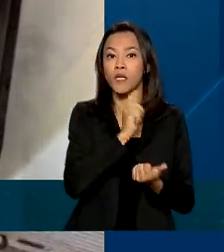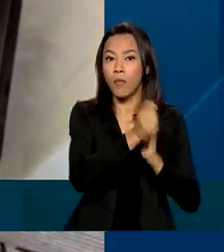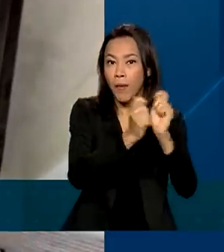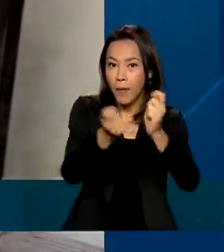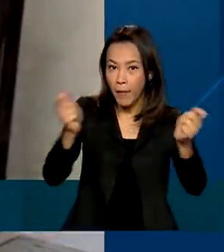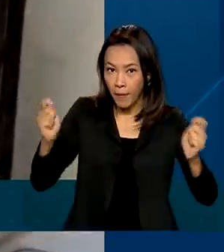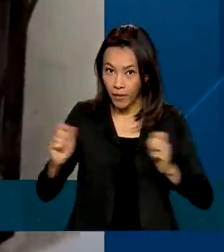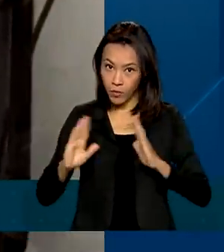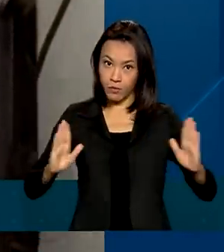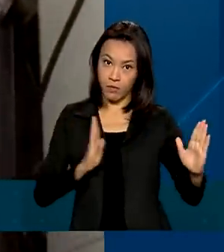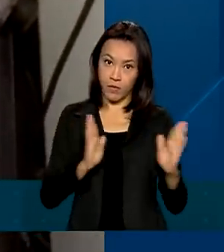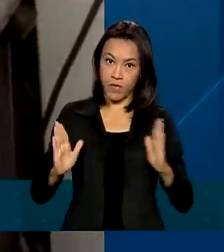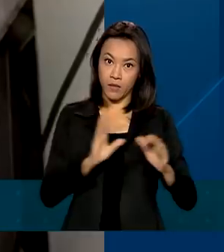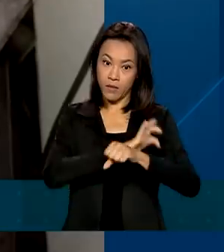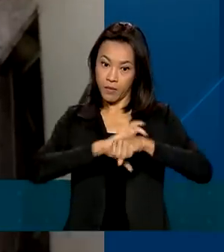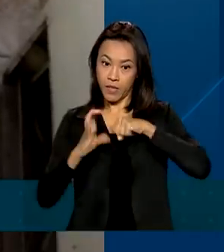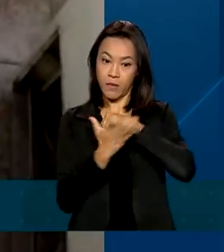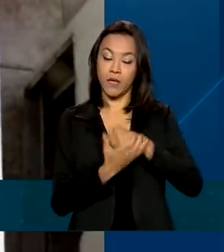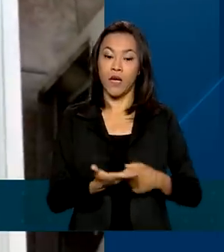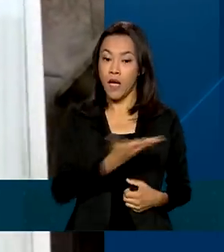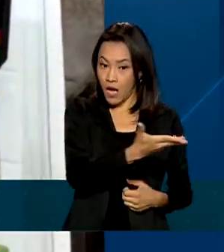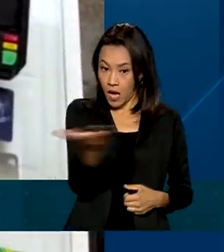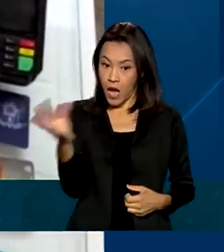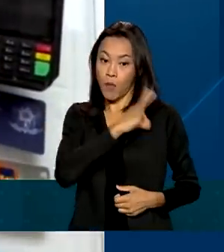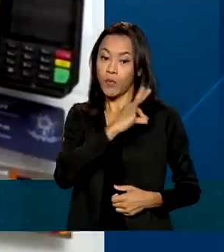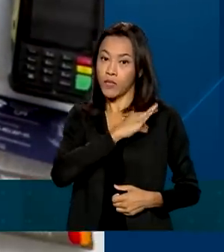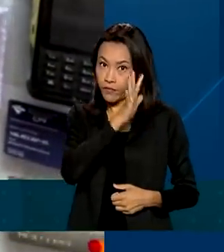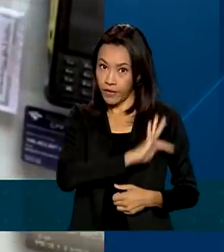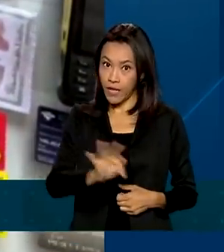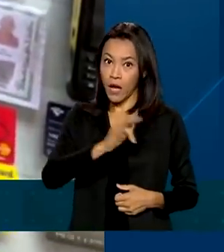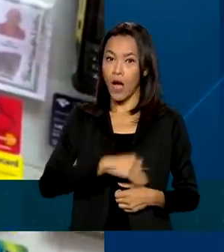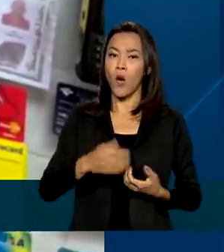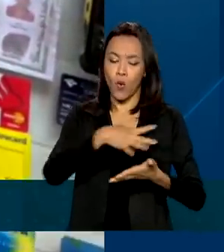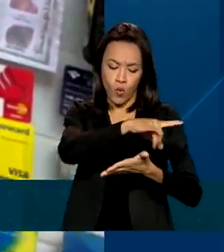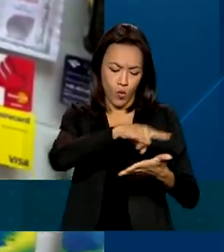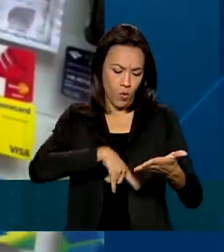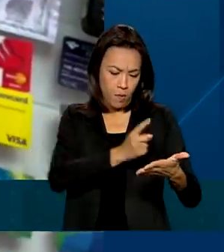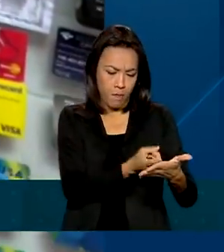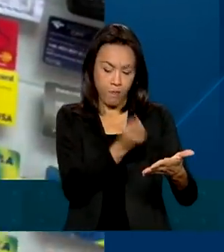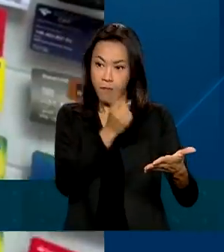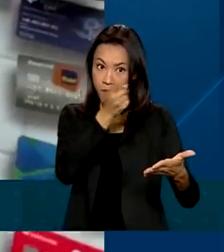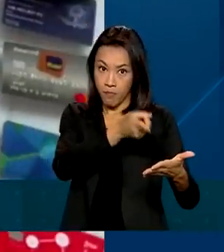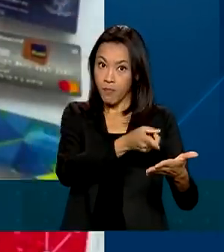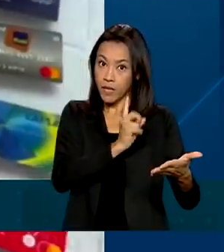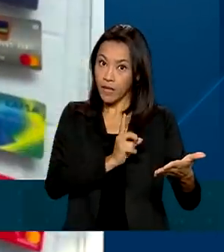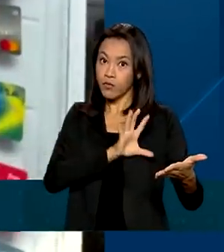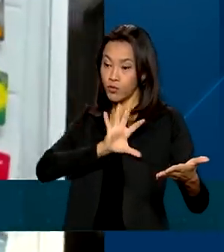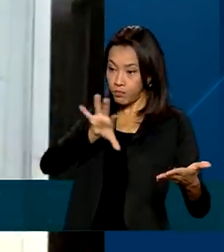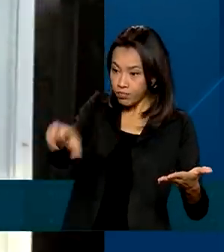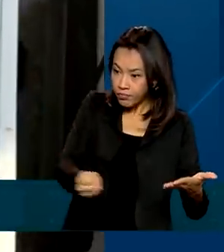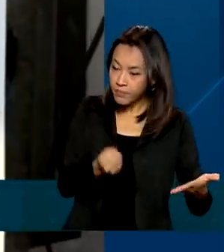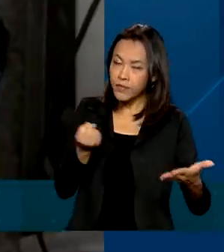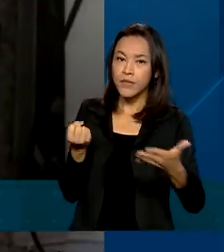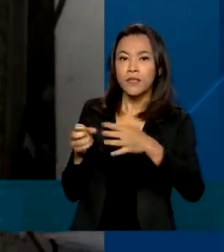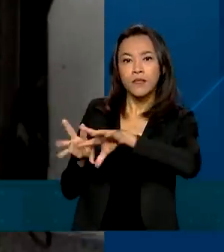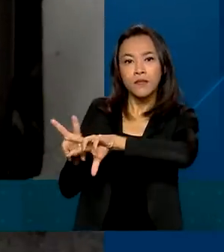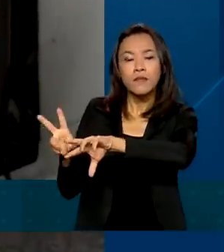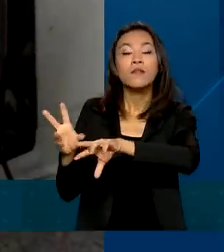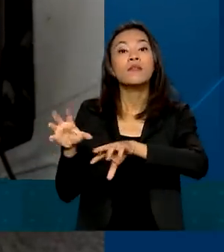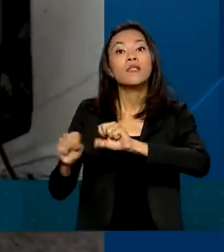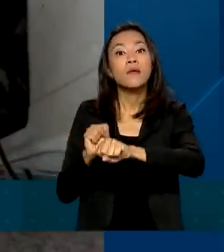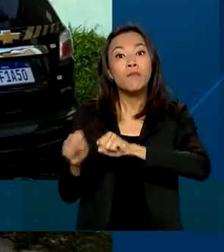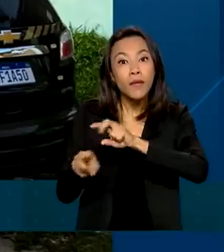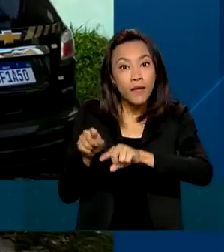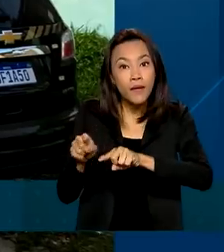durante a pandemia. Os policiais federais cumpriram mandados de busca e apreensão e também determinação judicial de